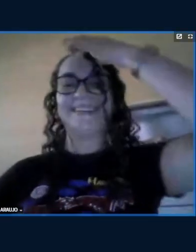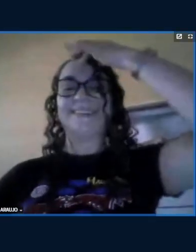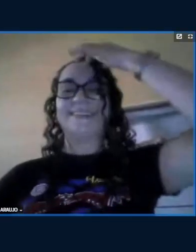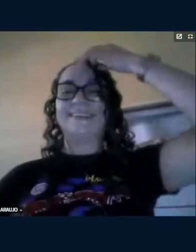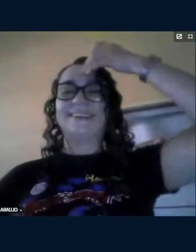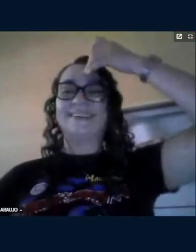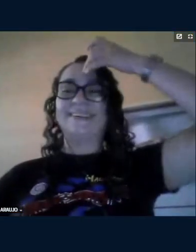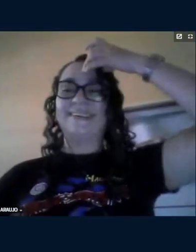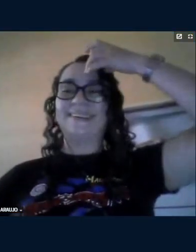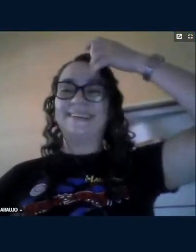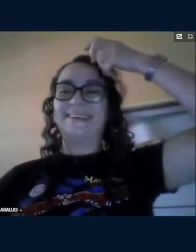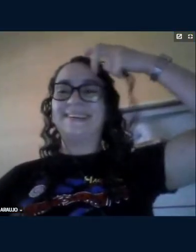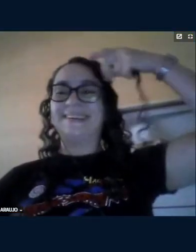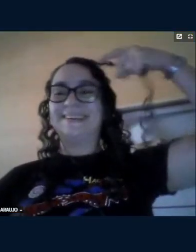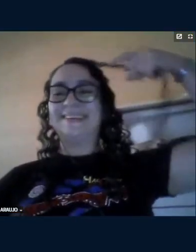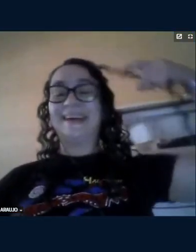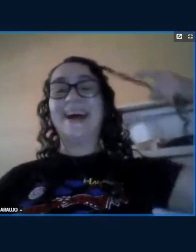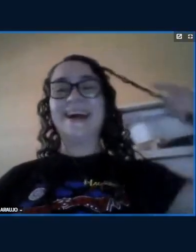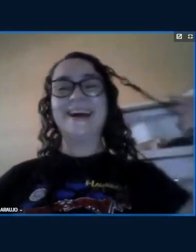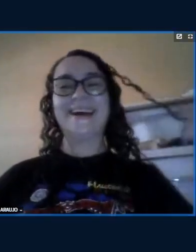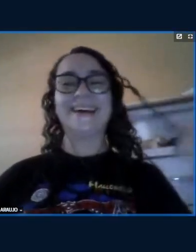de mestre mandou